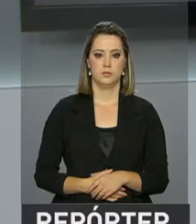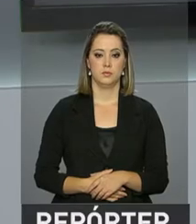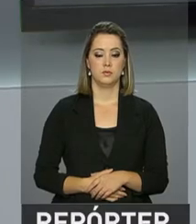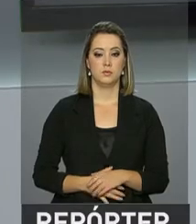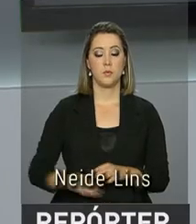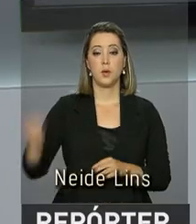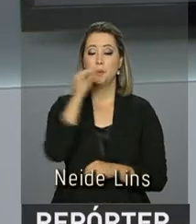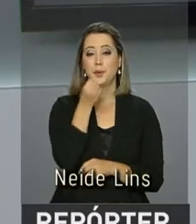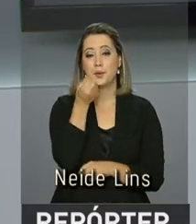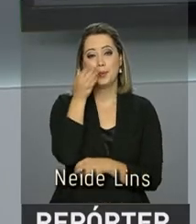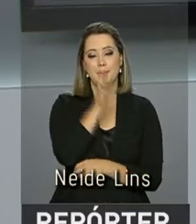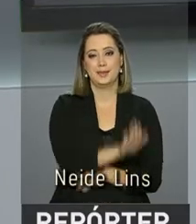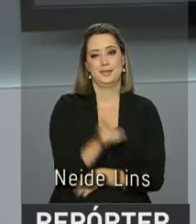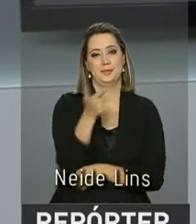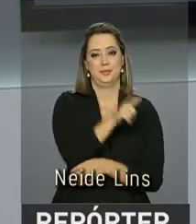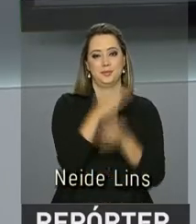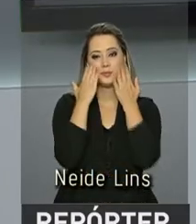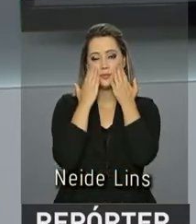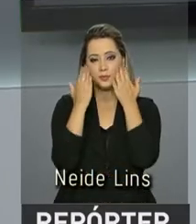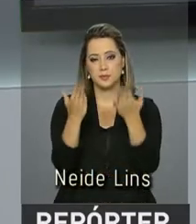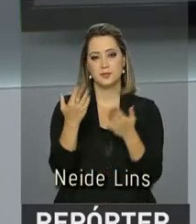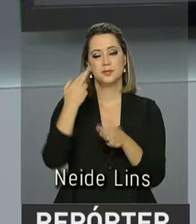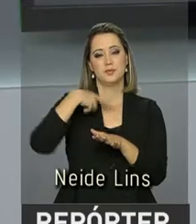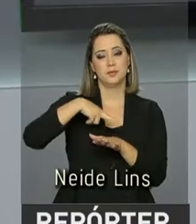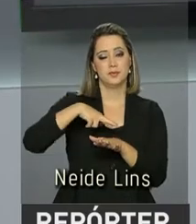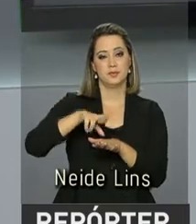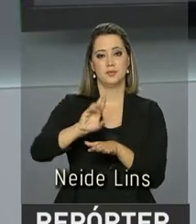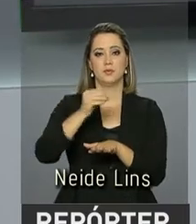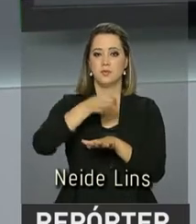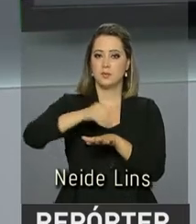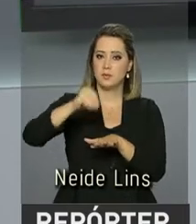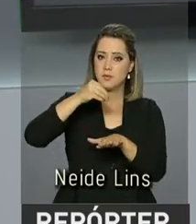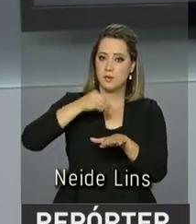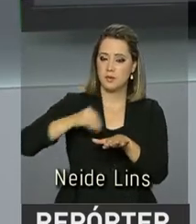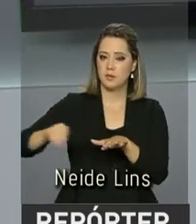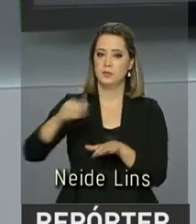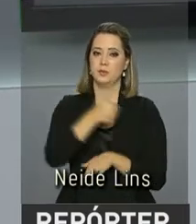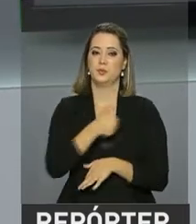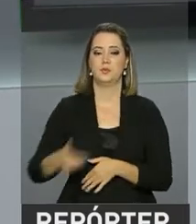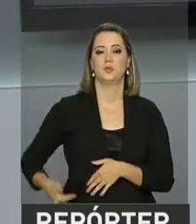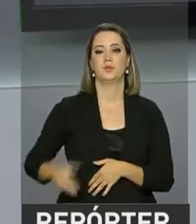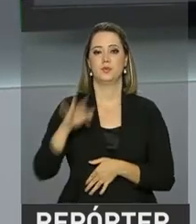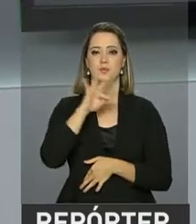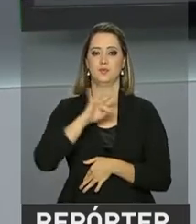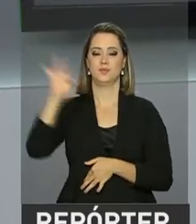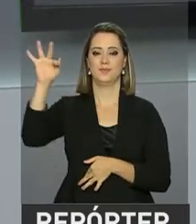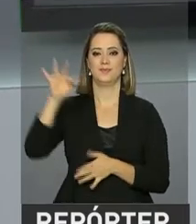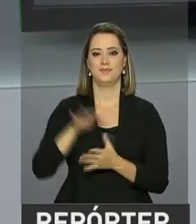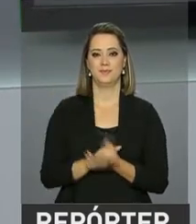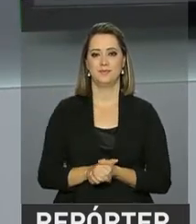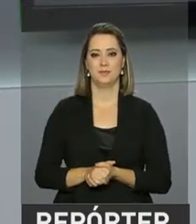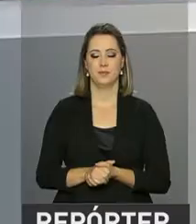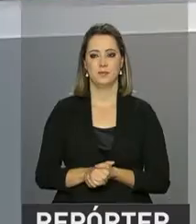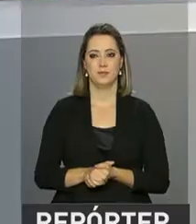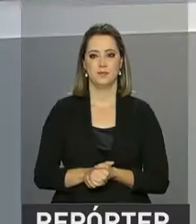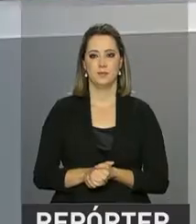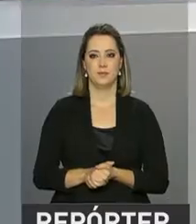Olá, boa tarde. Estamos de volta com mais uma edição do repórter NBR e as notícias do governo federal.